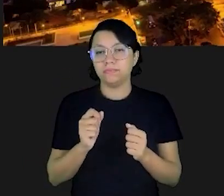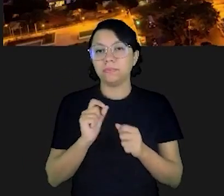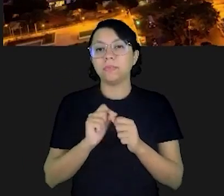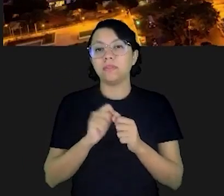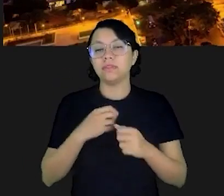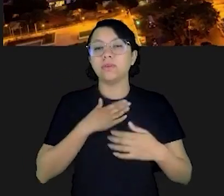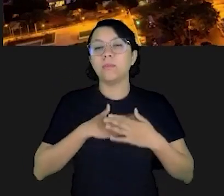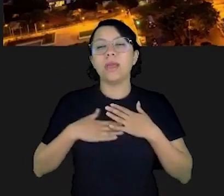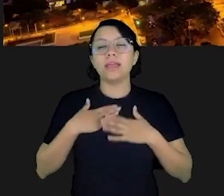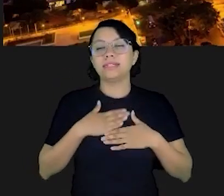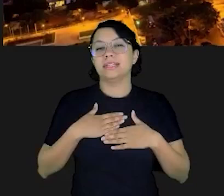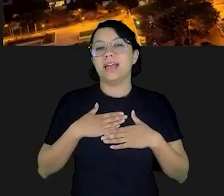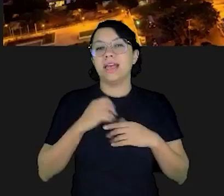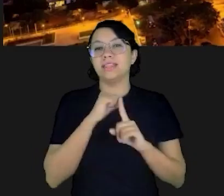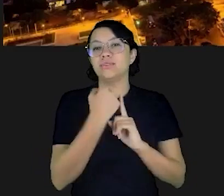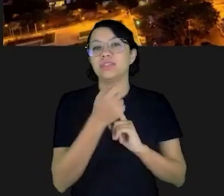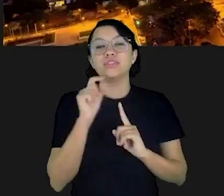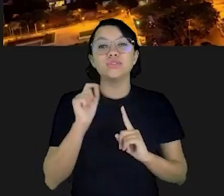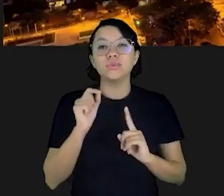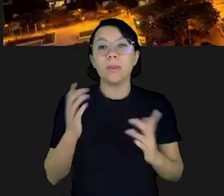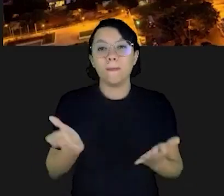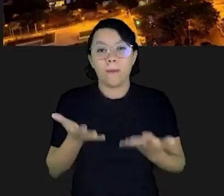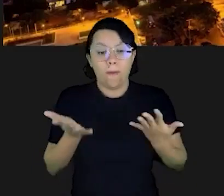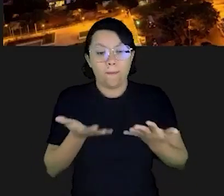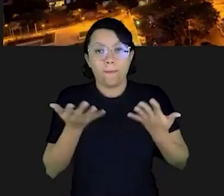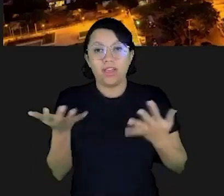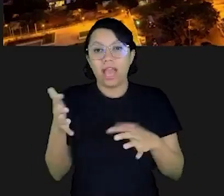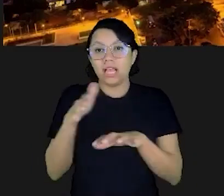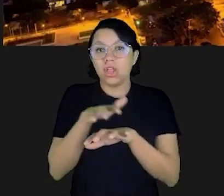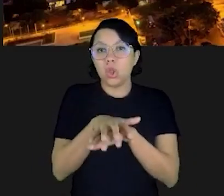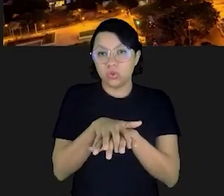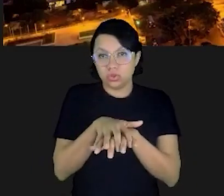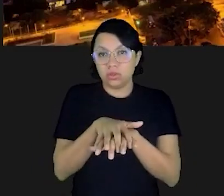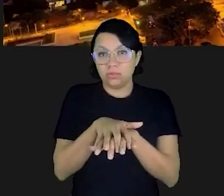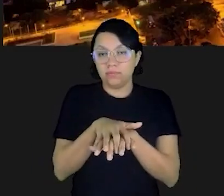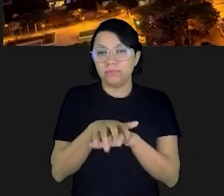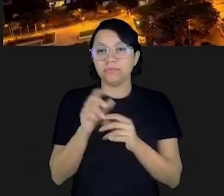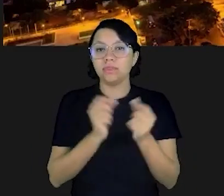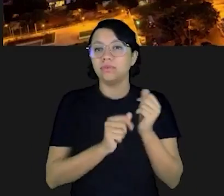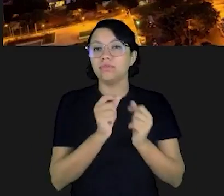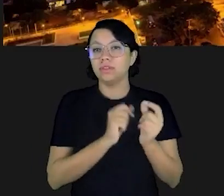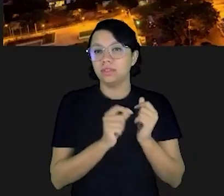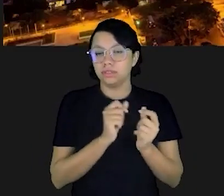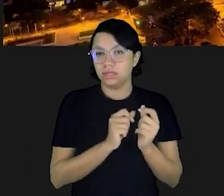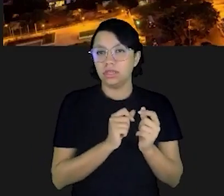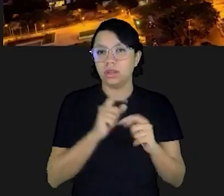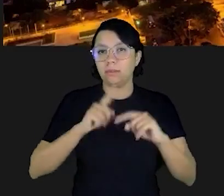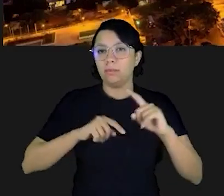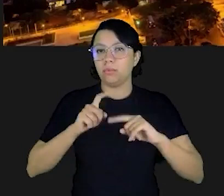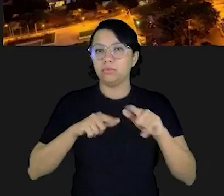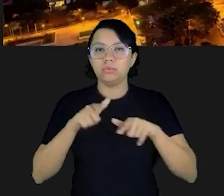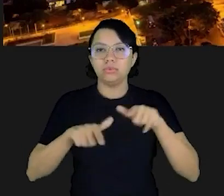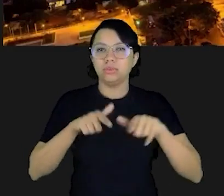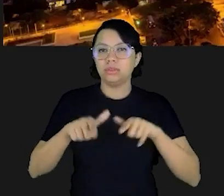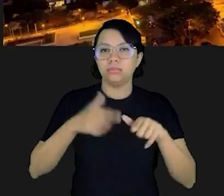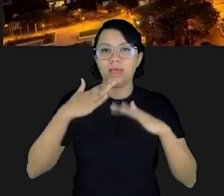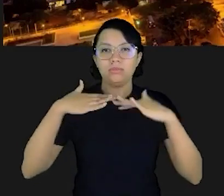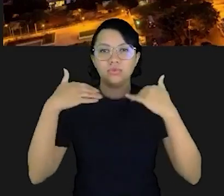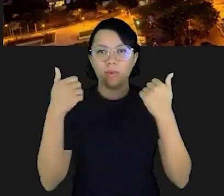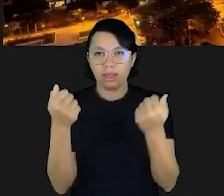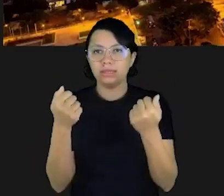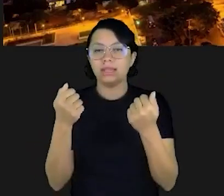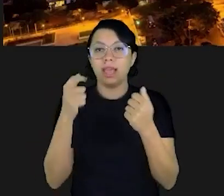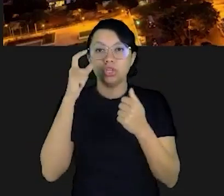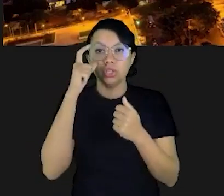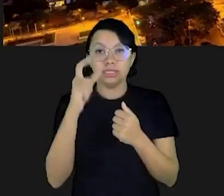-estar econômico da sociedade do que promovermos a inclusão financeira, a inclusão a produtos e serviços de qualidade,